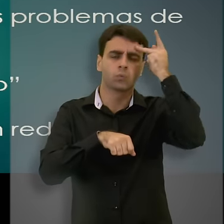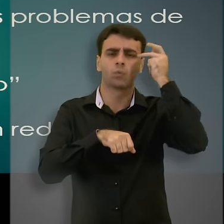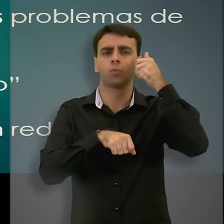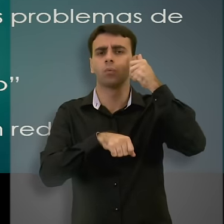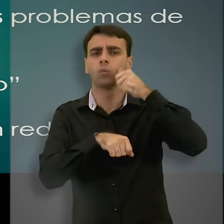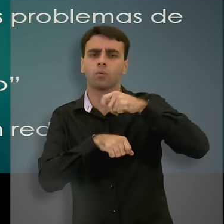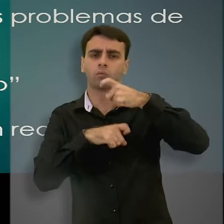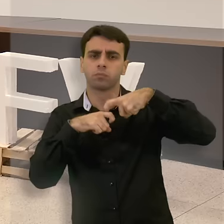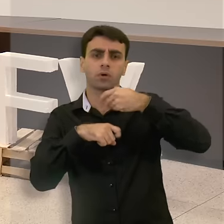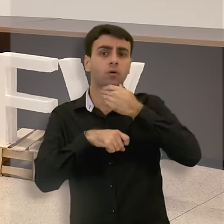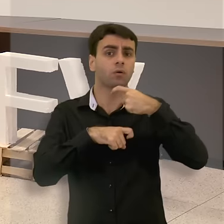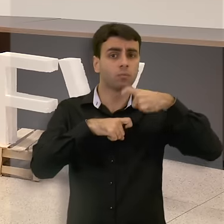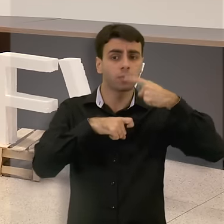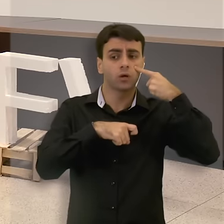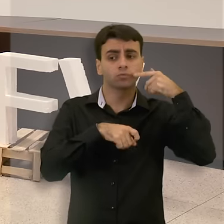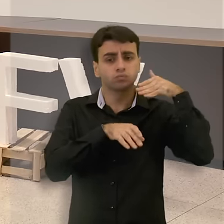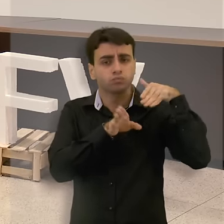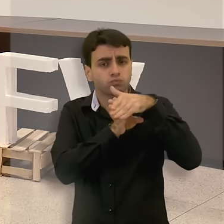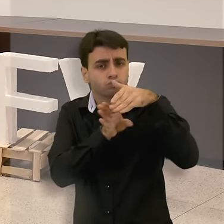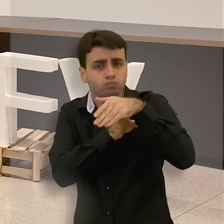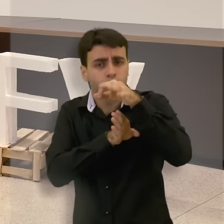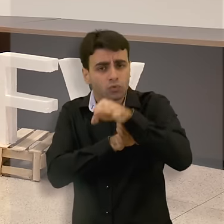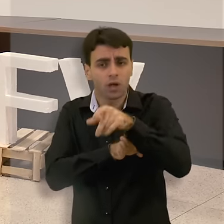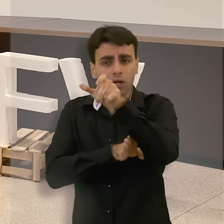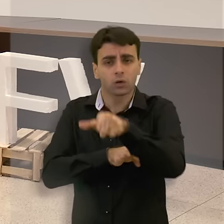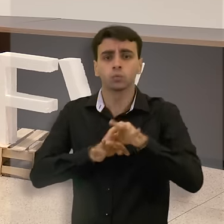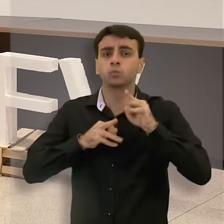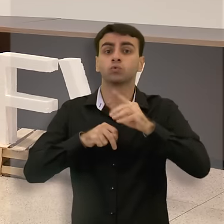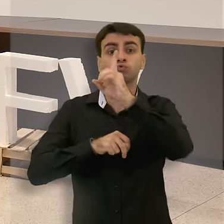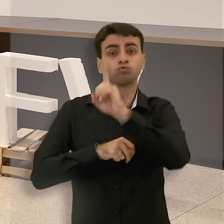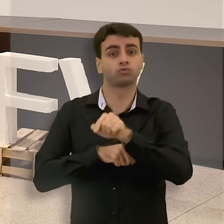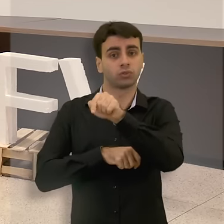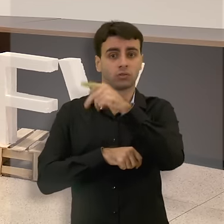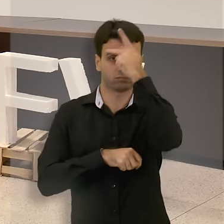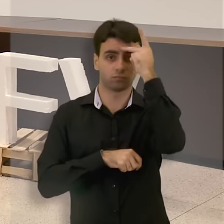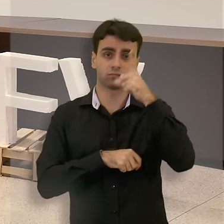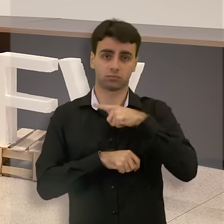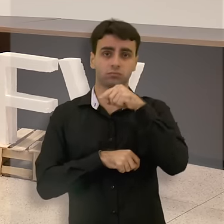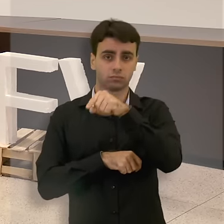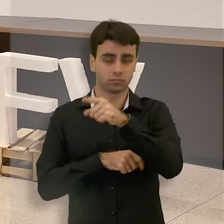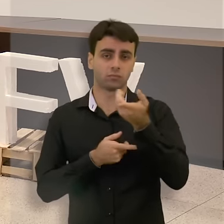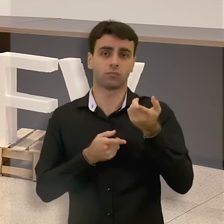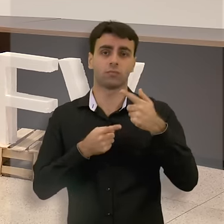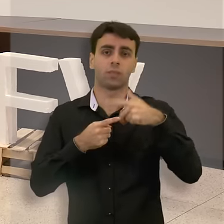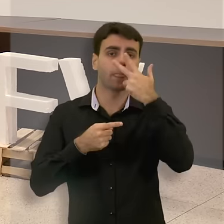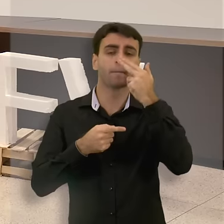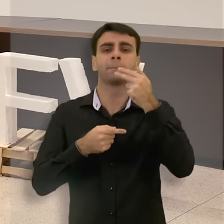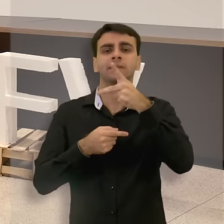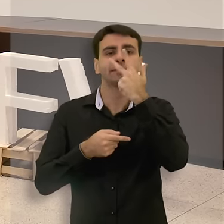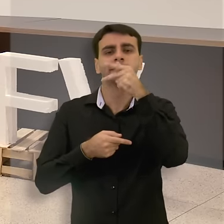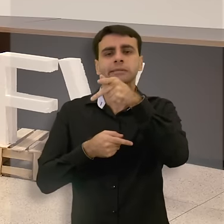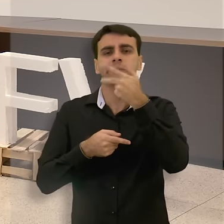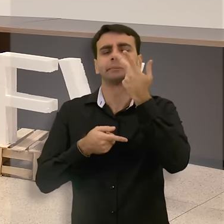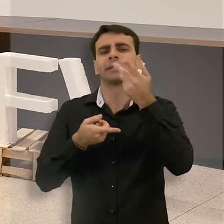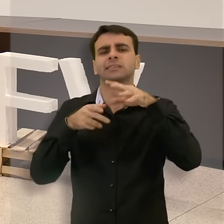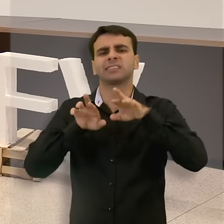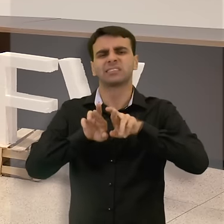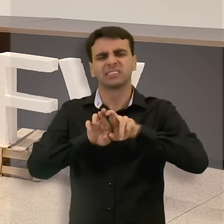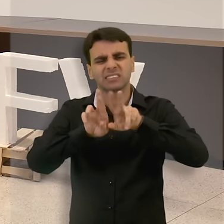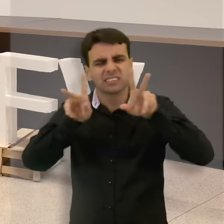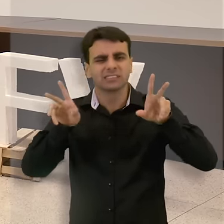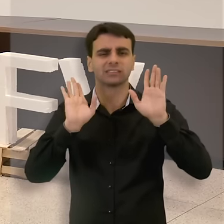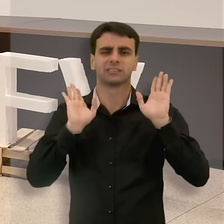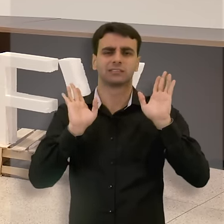médica responsáveis por cuidar da saúde daquela pessoa. Que você não seja visto de forma fragmentada.